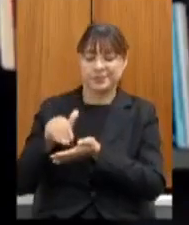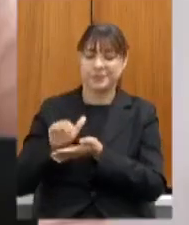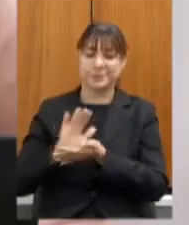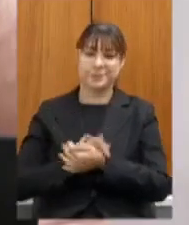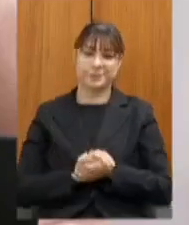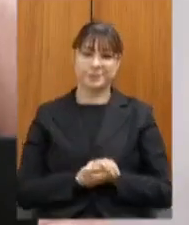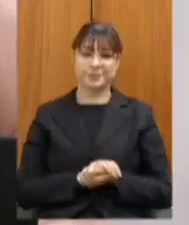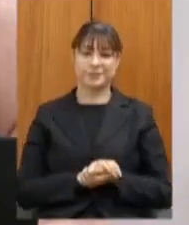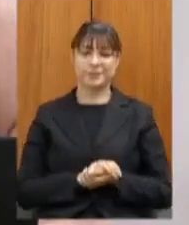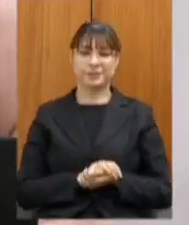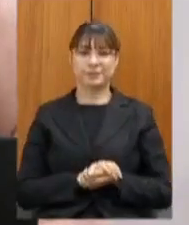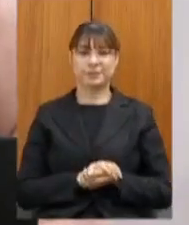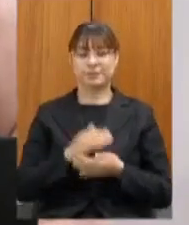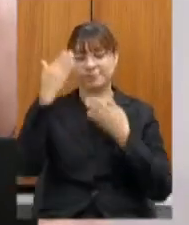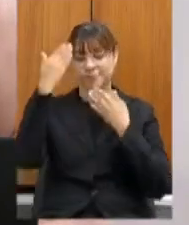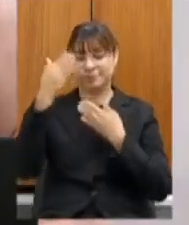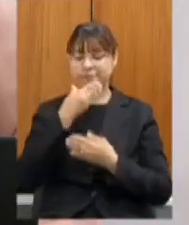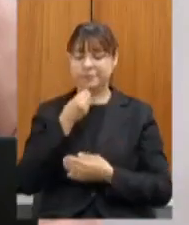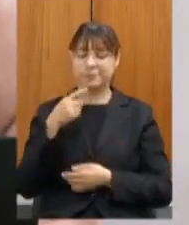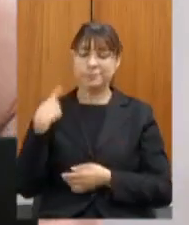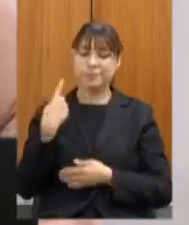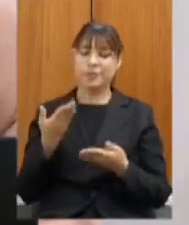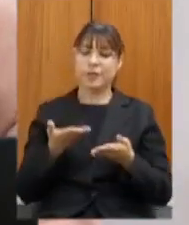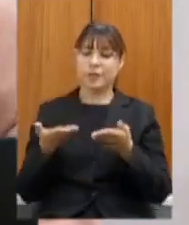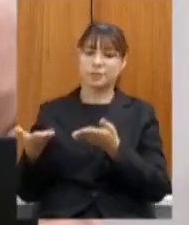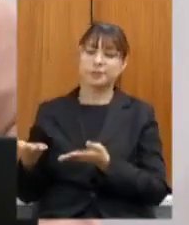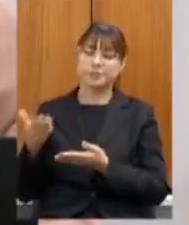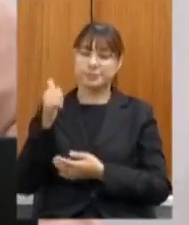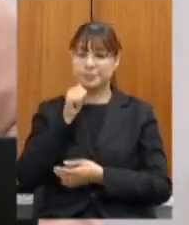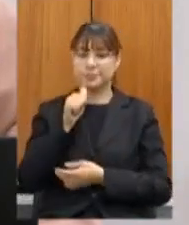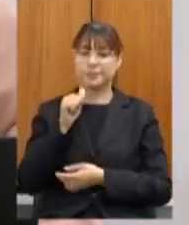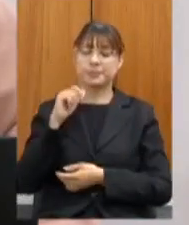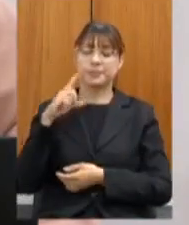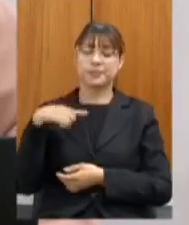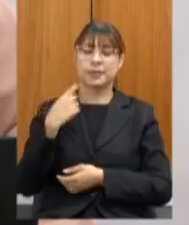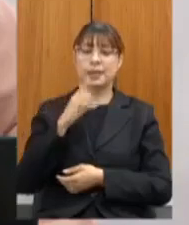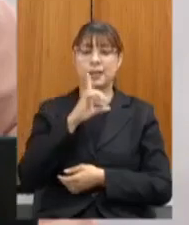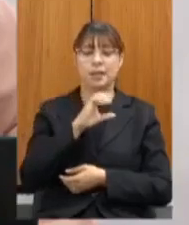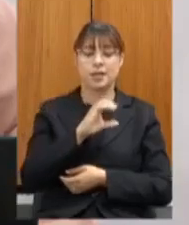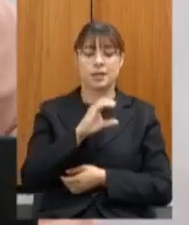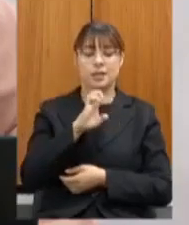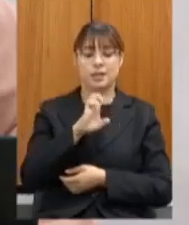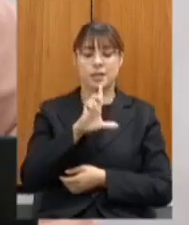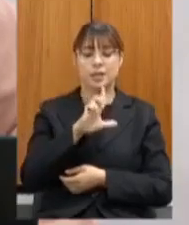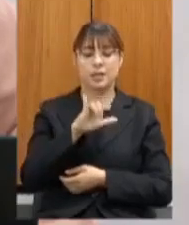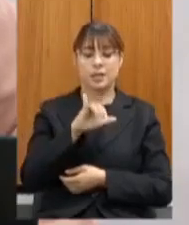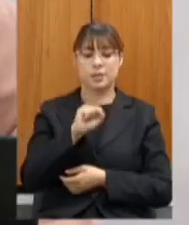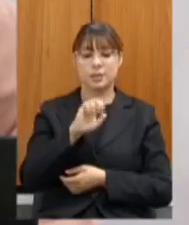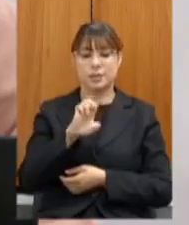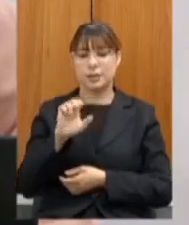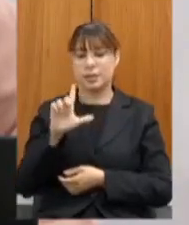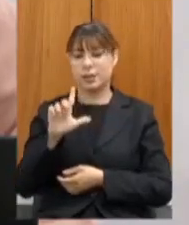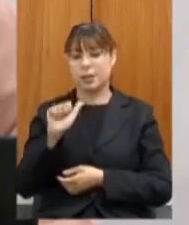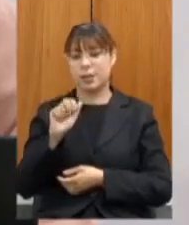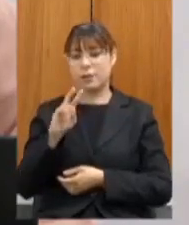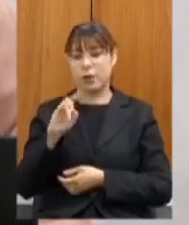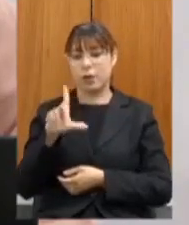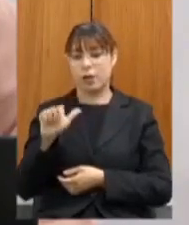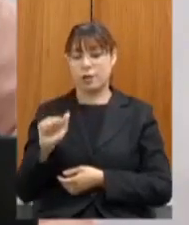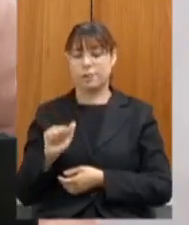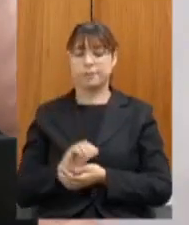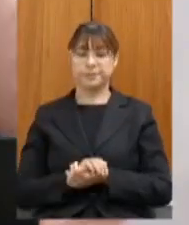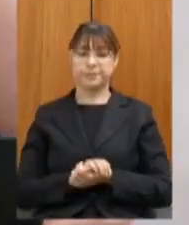obrigada deputado passo agora as considerações da deputada Celis Laviola com a palavra